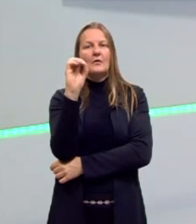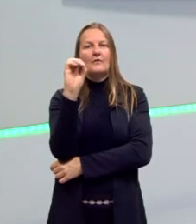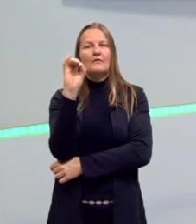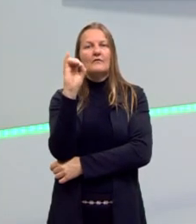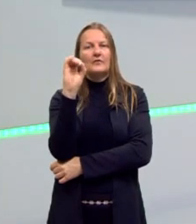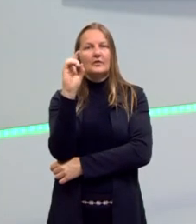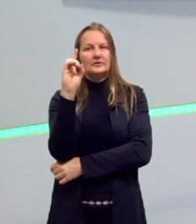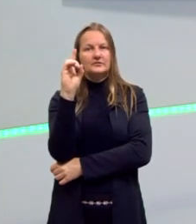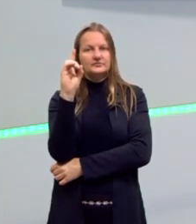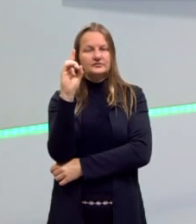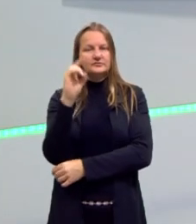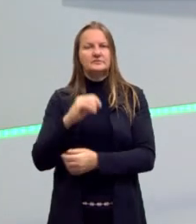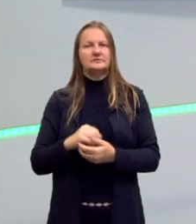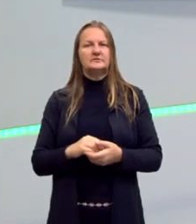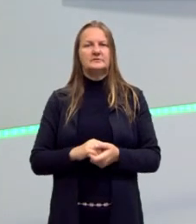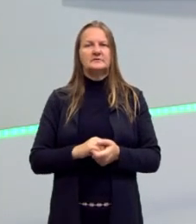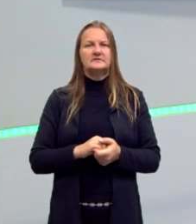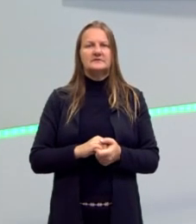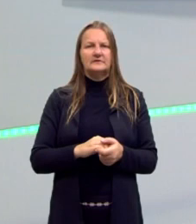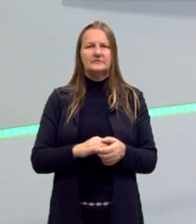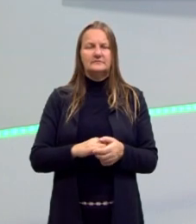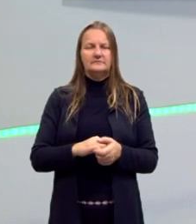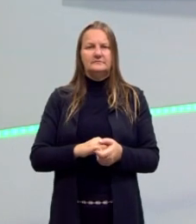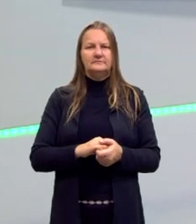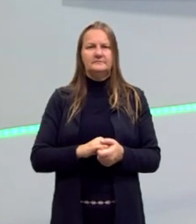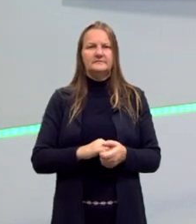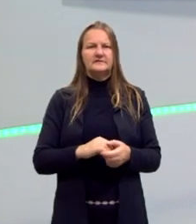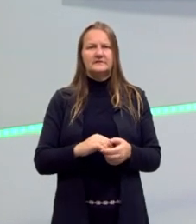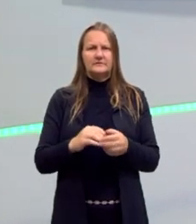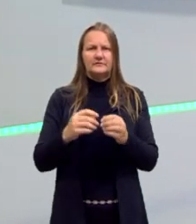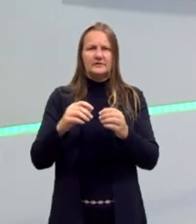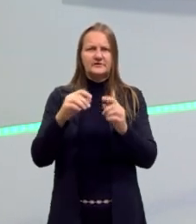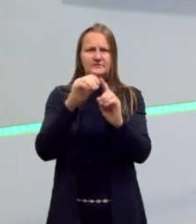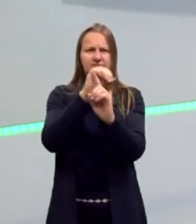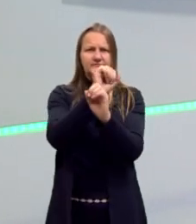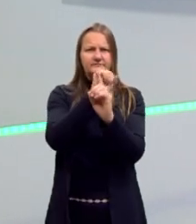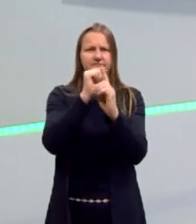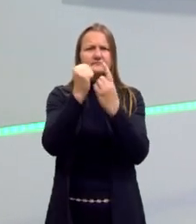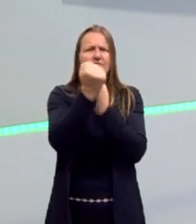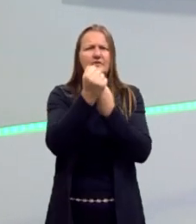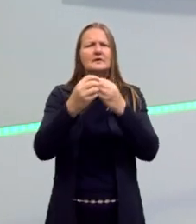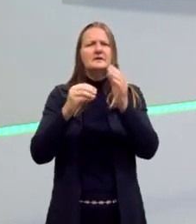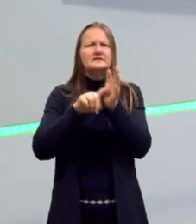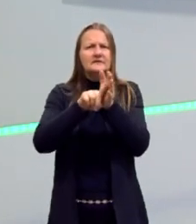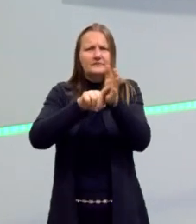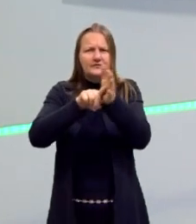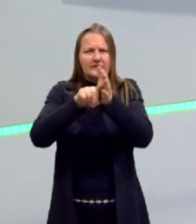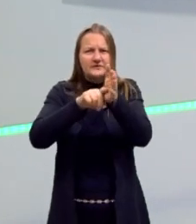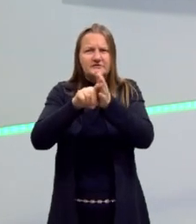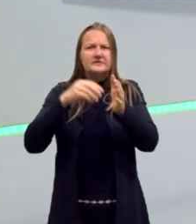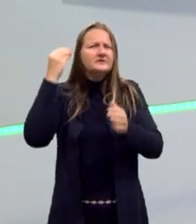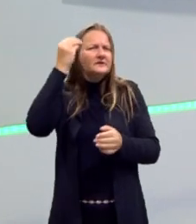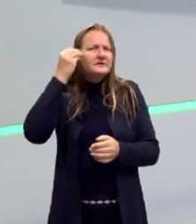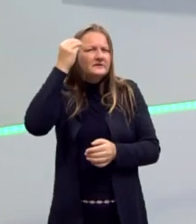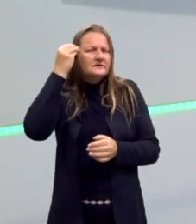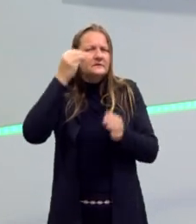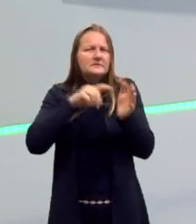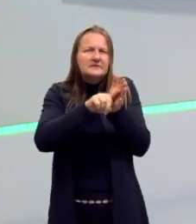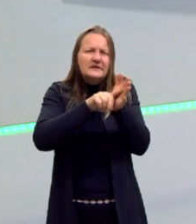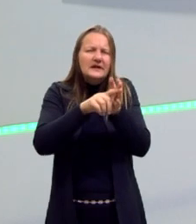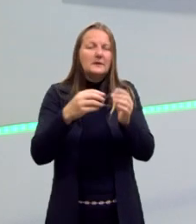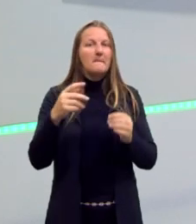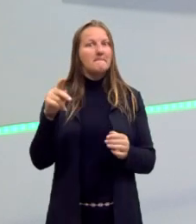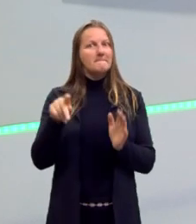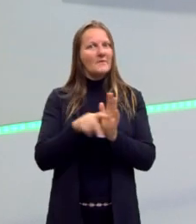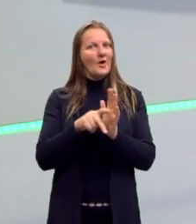obras com análise psicológica dos personagens. Agora não é só aquela análise superficial do que o personagem pensa.